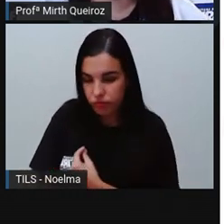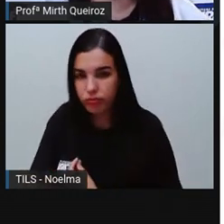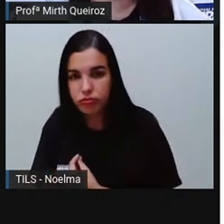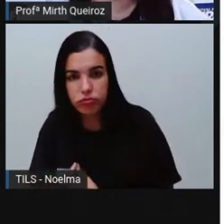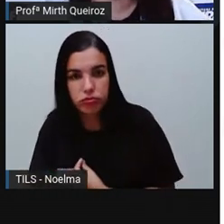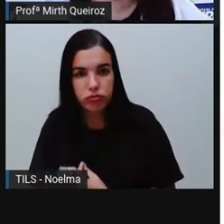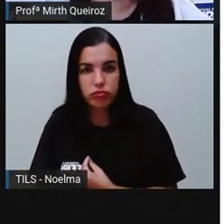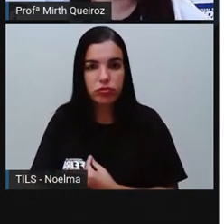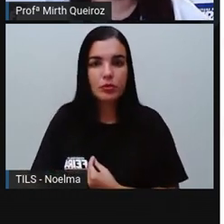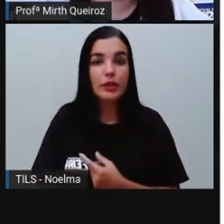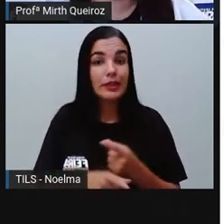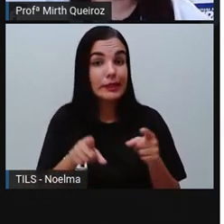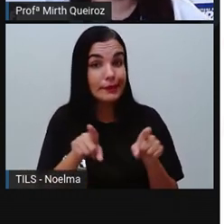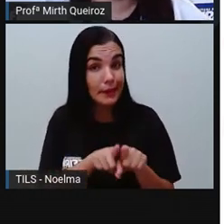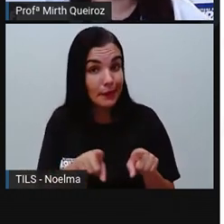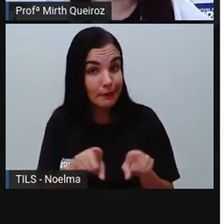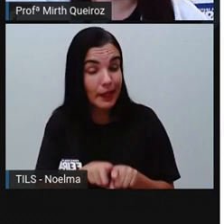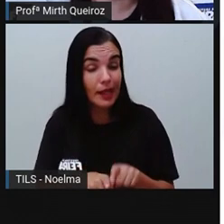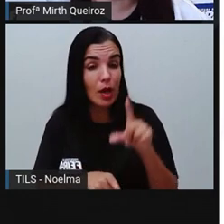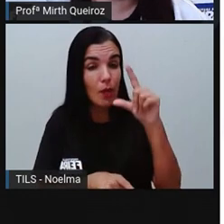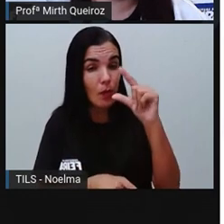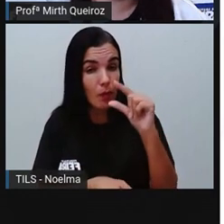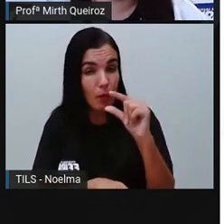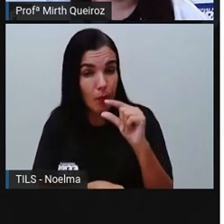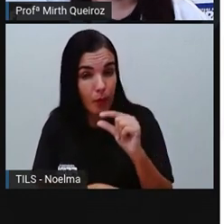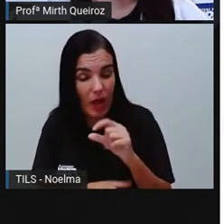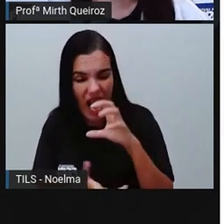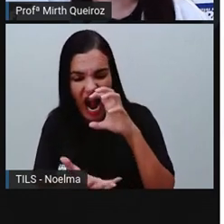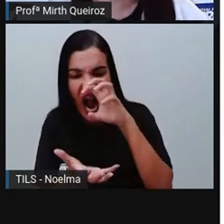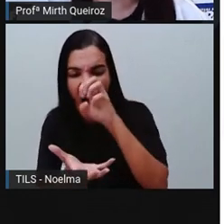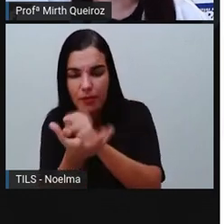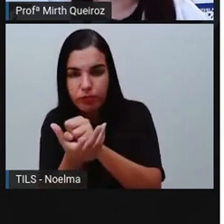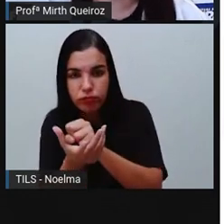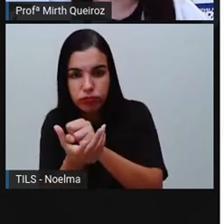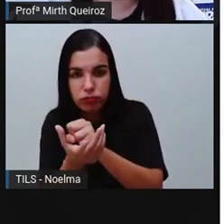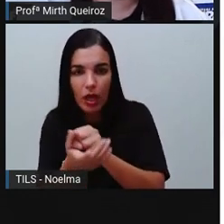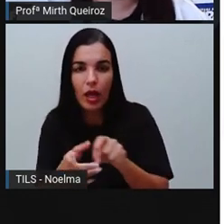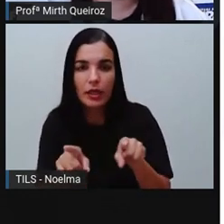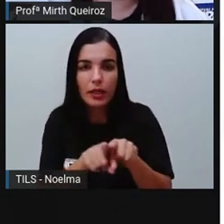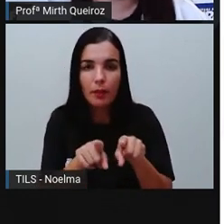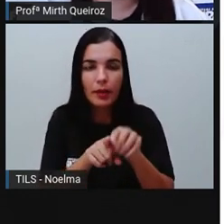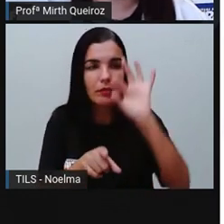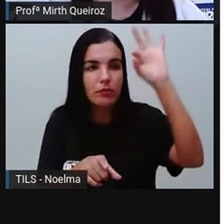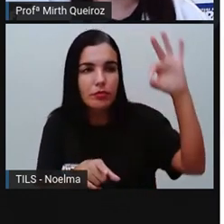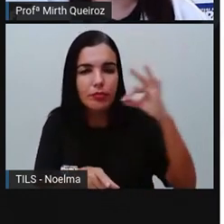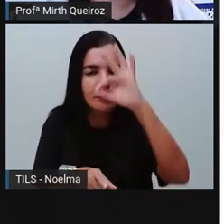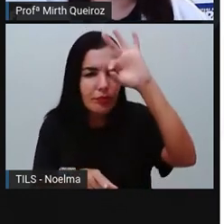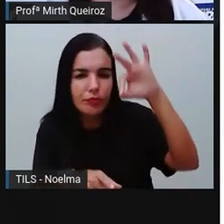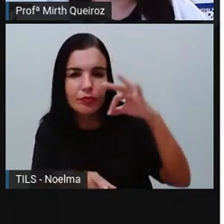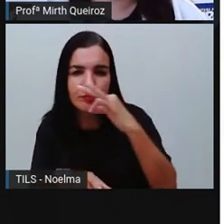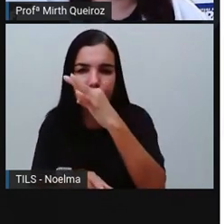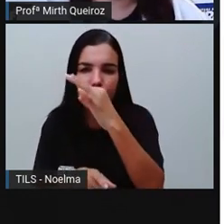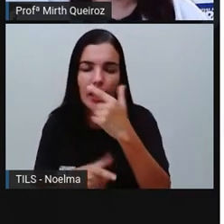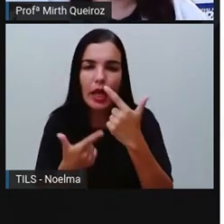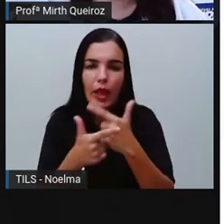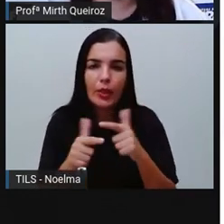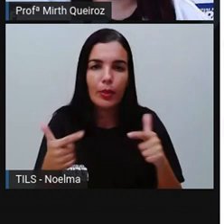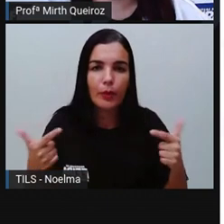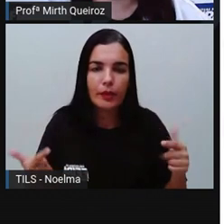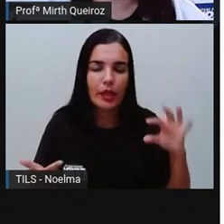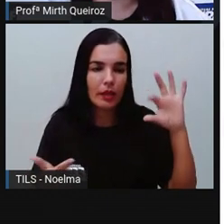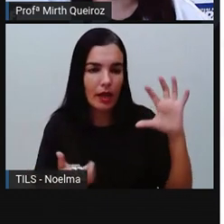reduz-se o número de predadores e os insetos. Sem tanta competição por alimentos e sem predadores,